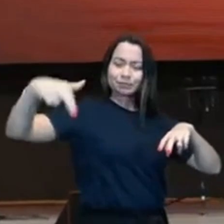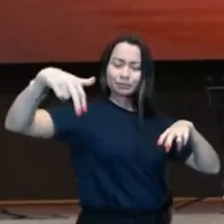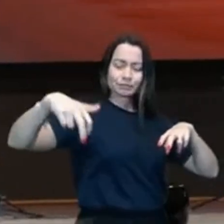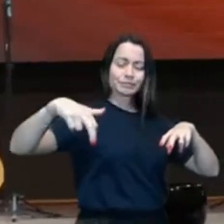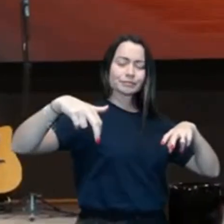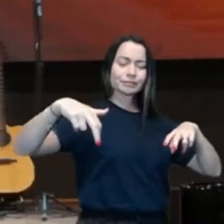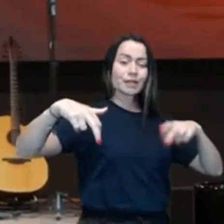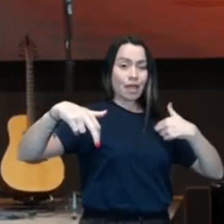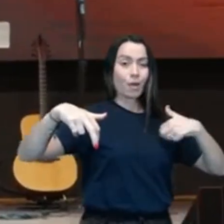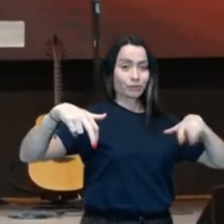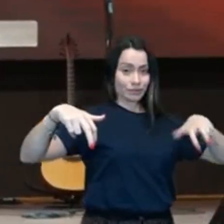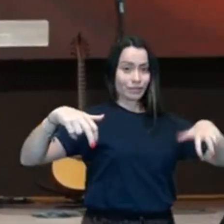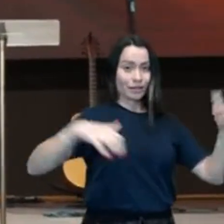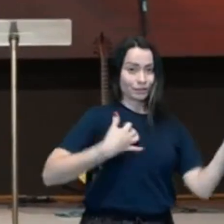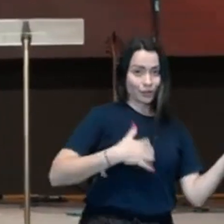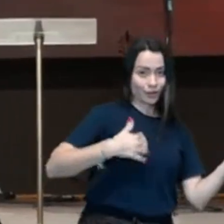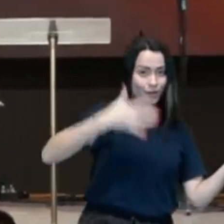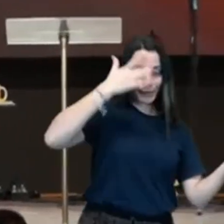Pentecostal, irmão.